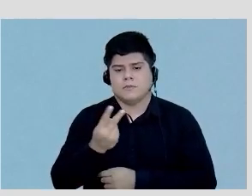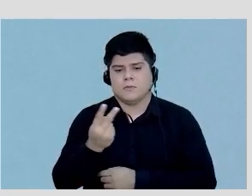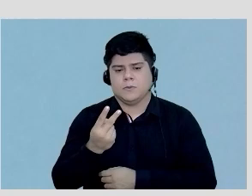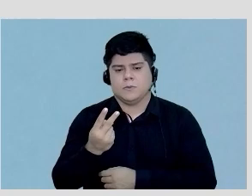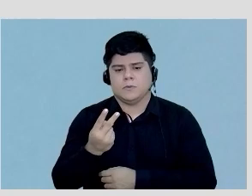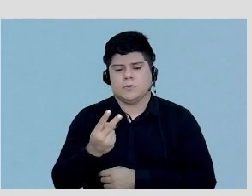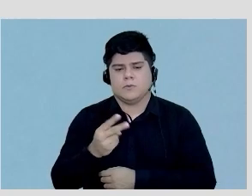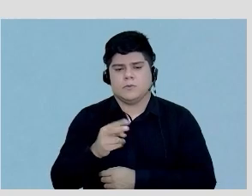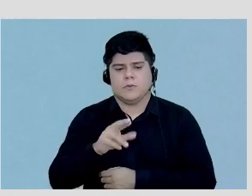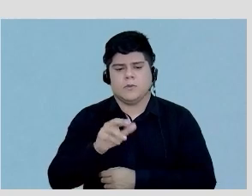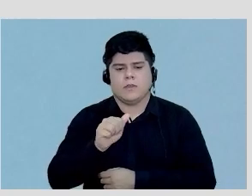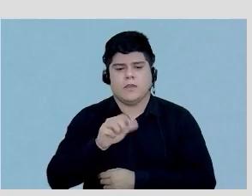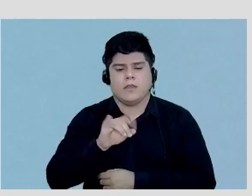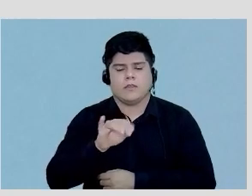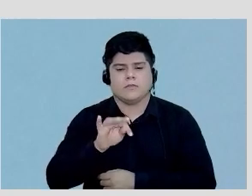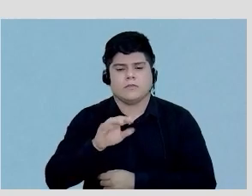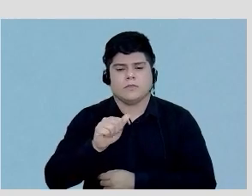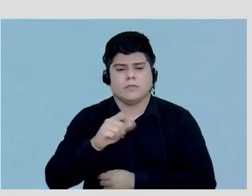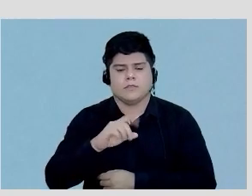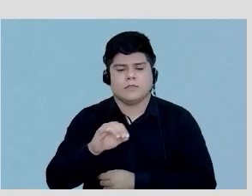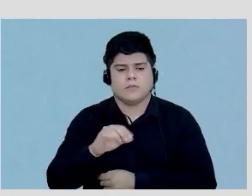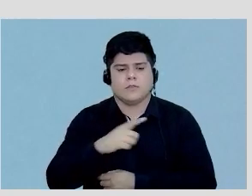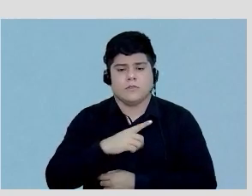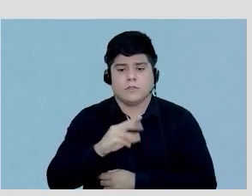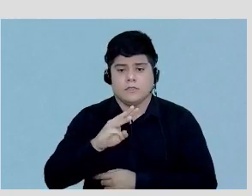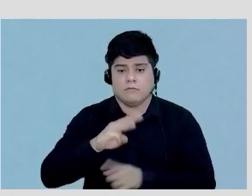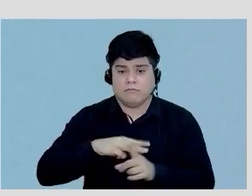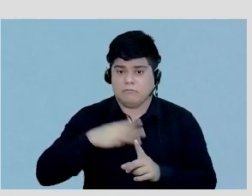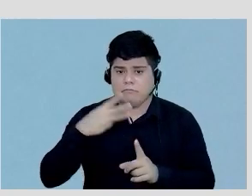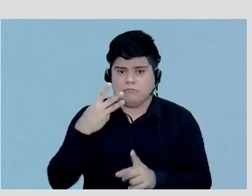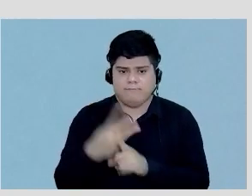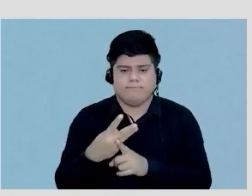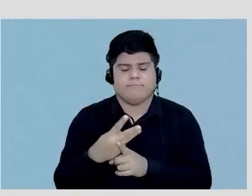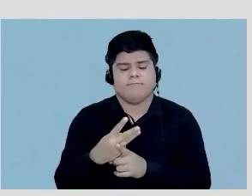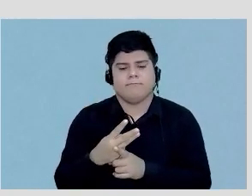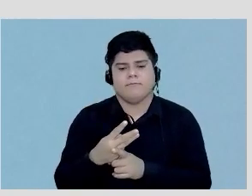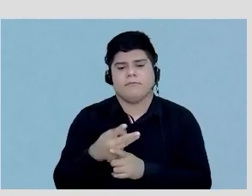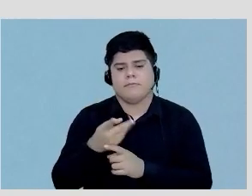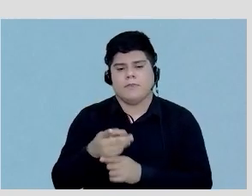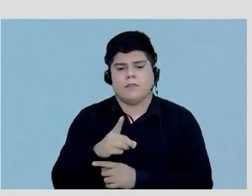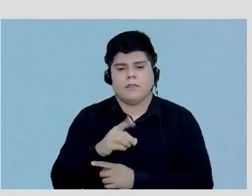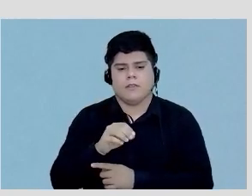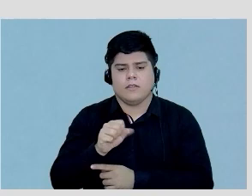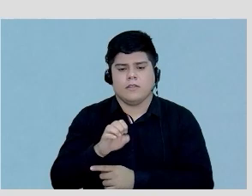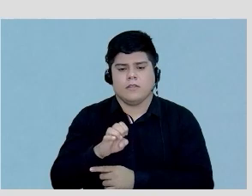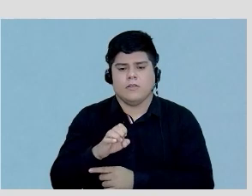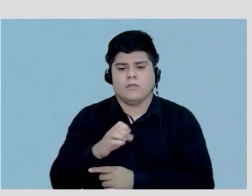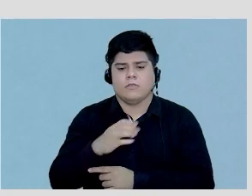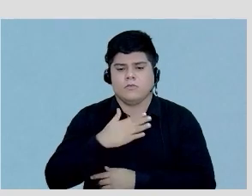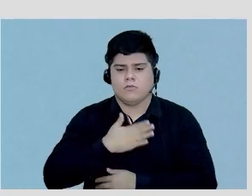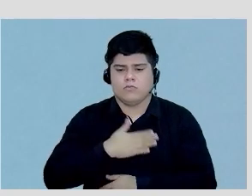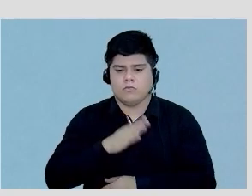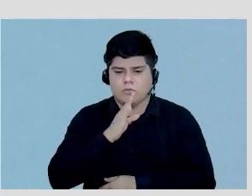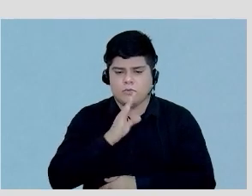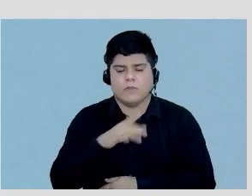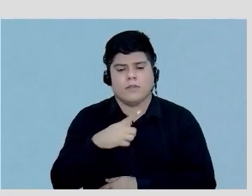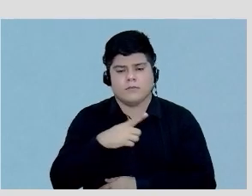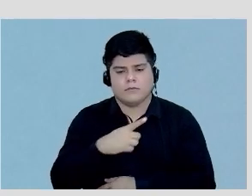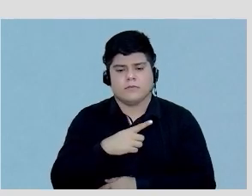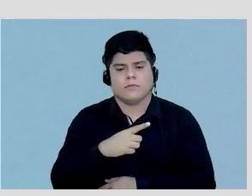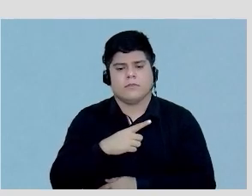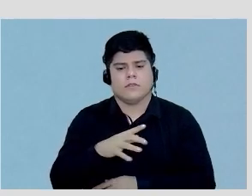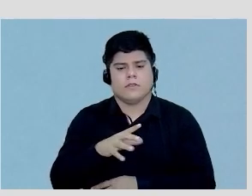né? O rádio traçador, numa dose três vezes maior em relação à dose do repouso. E é feita a aquisição